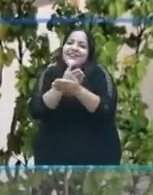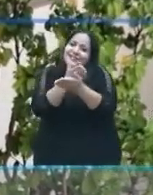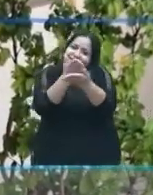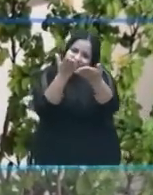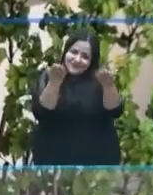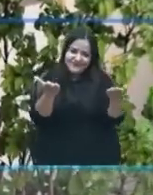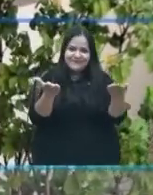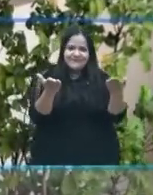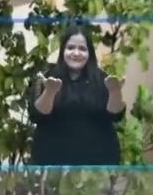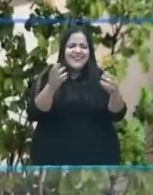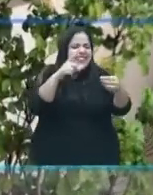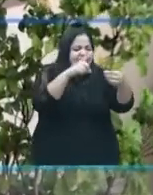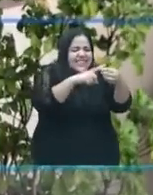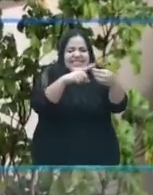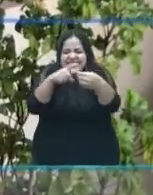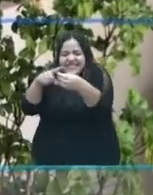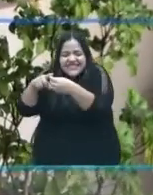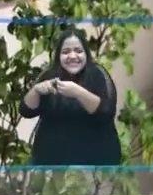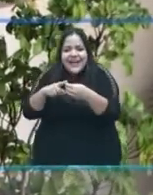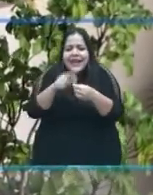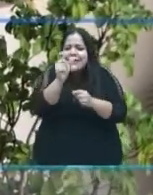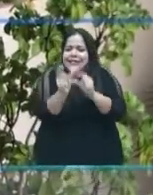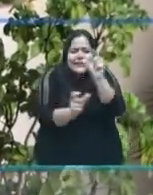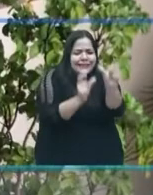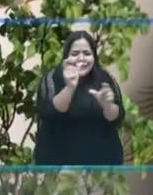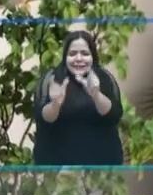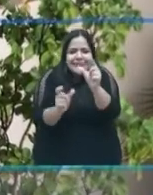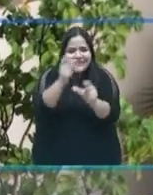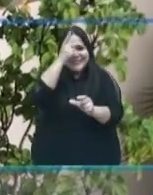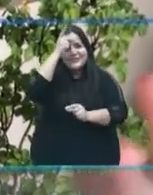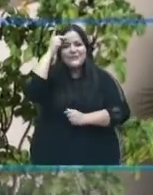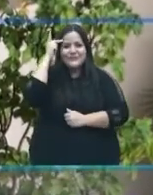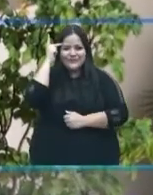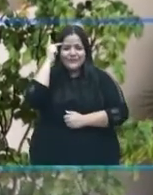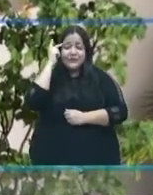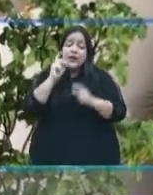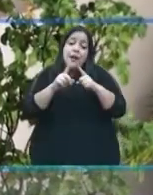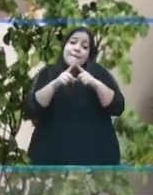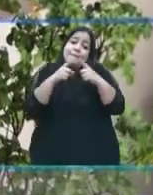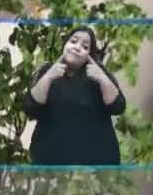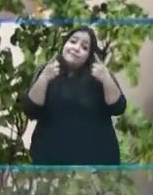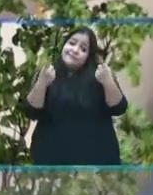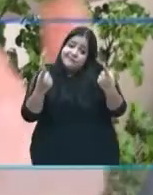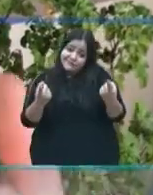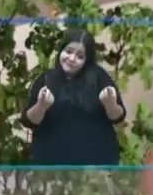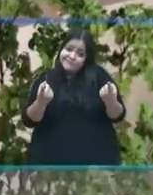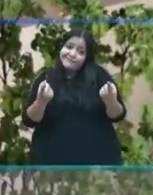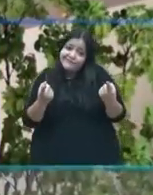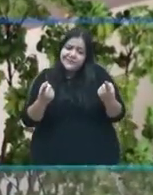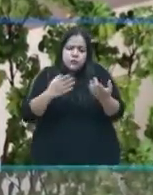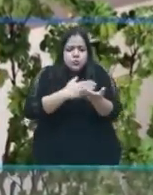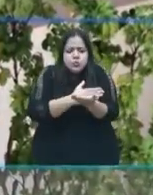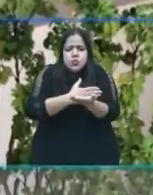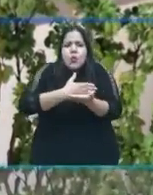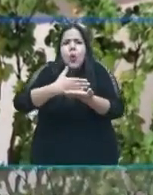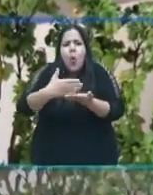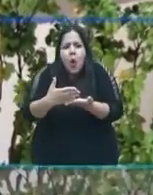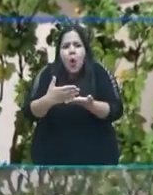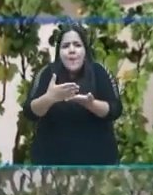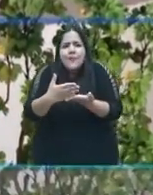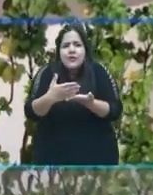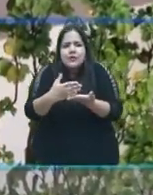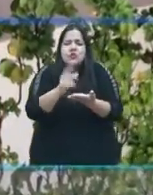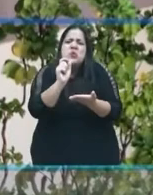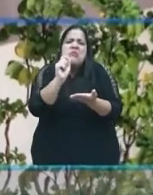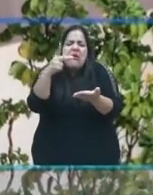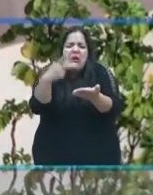Da cidade, das pessoas. Mas, infelizmente, começou o que